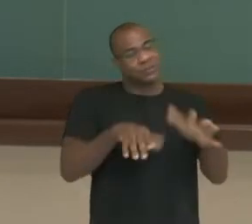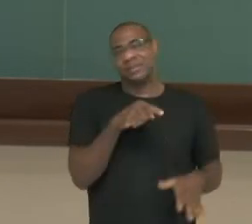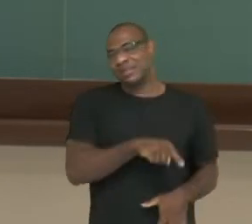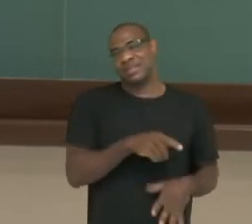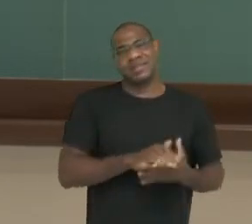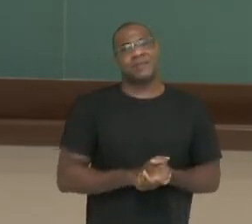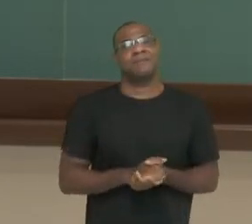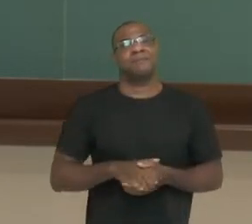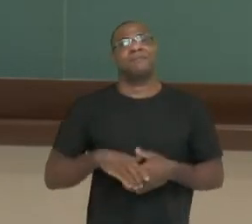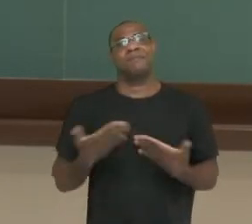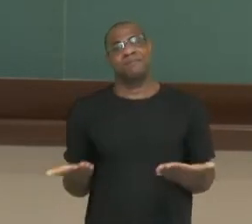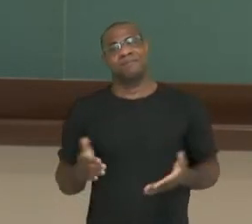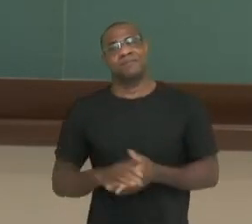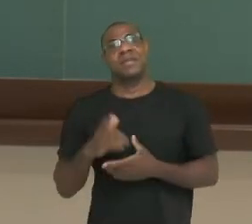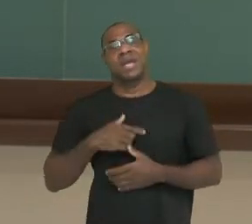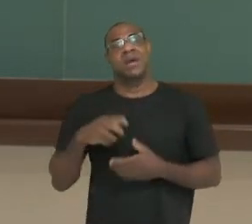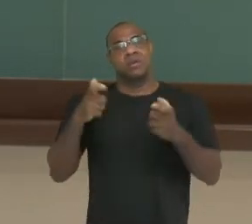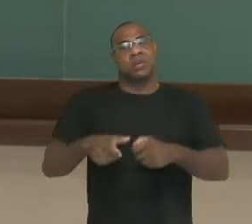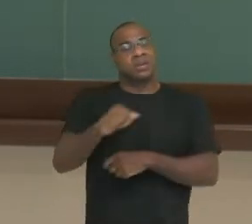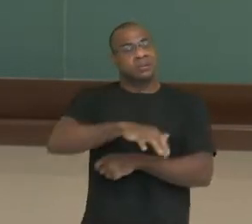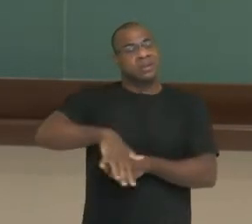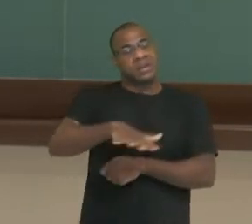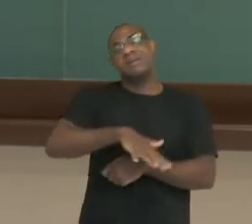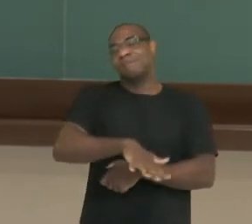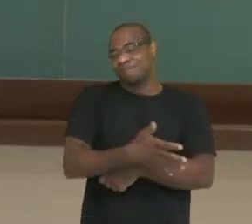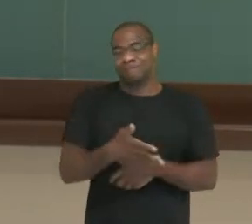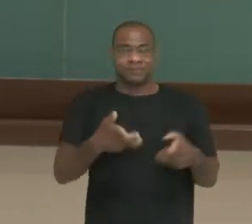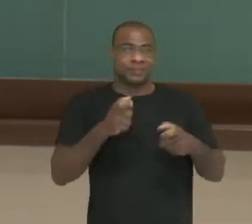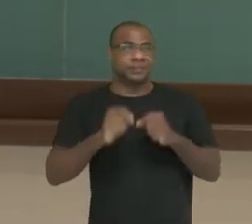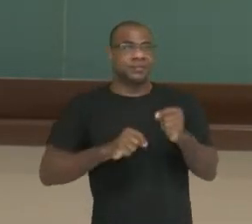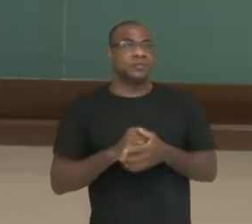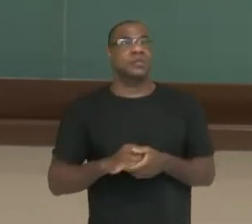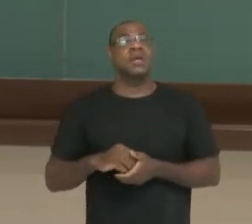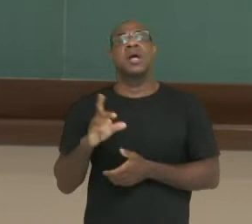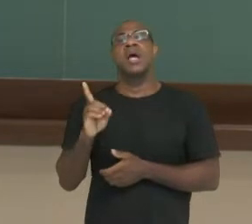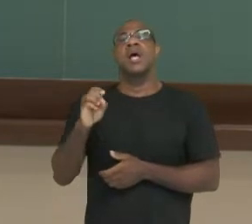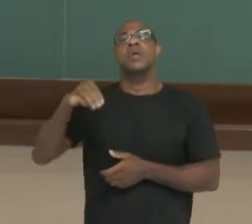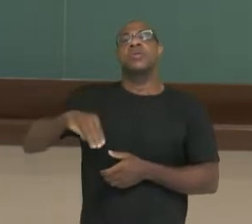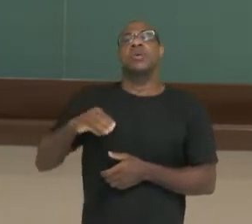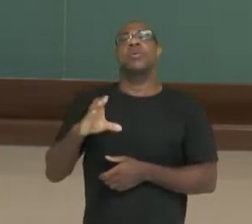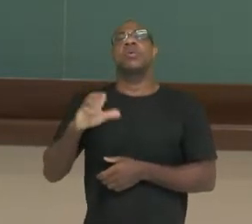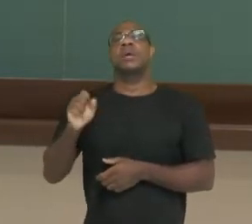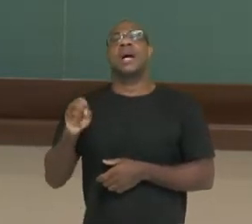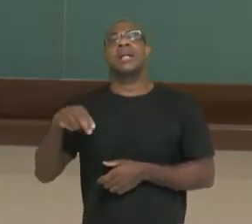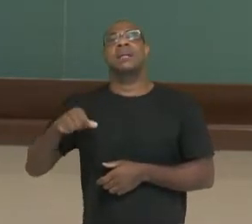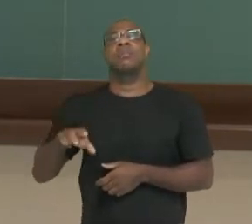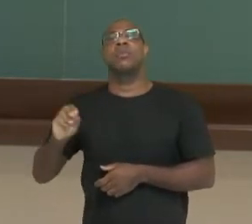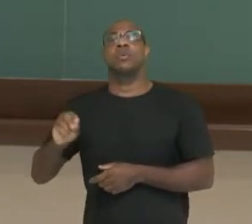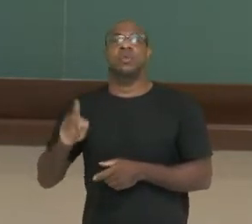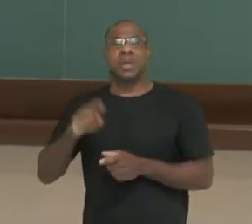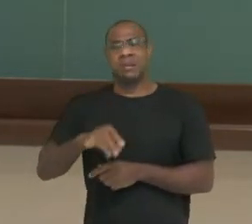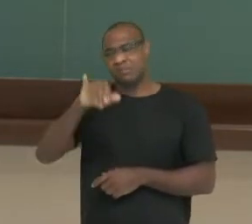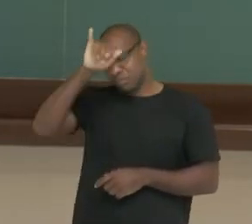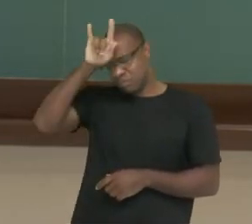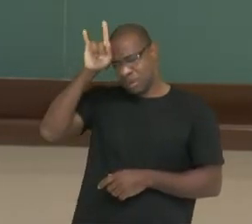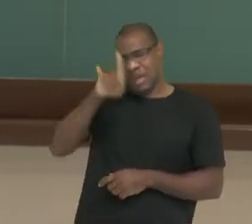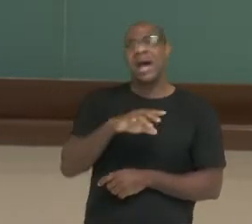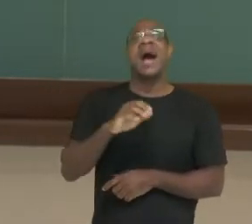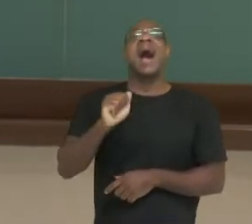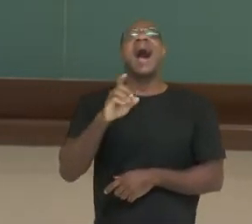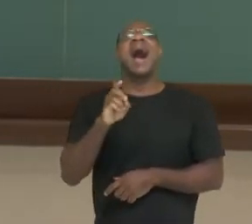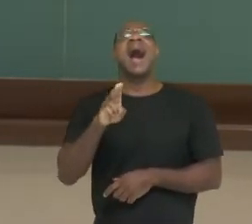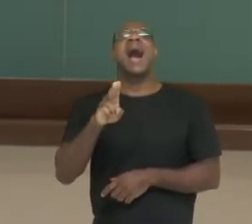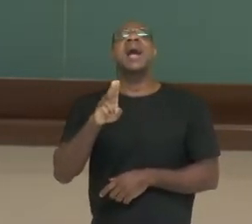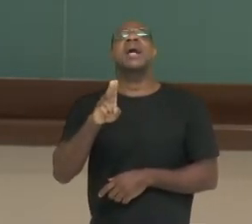espaço social conservador. Dom Casmurro é um romance sobre adultério. Mas um romance, sim,